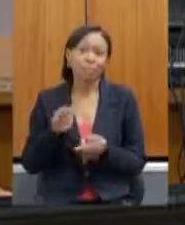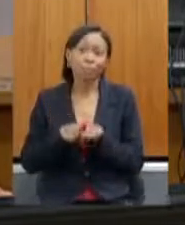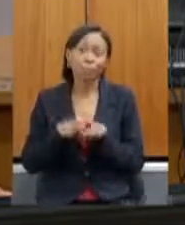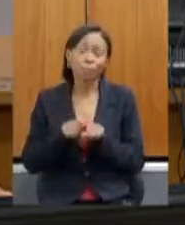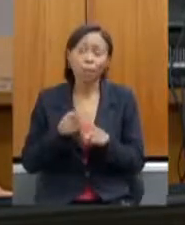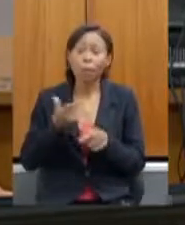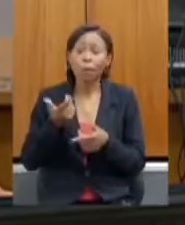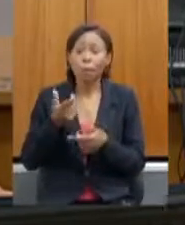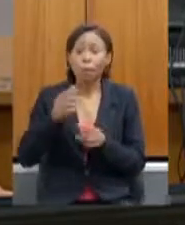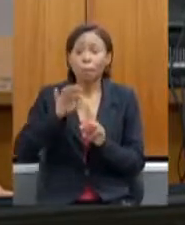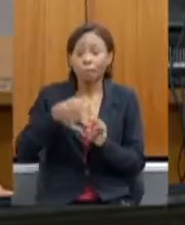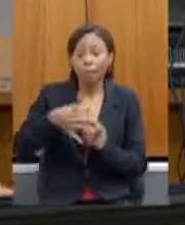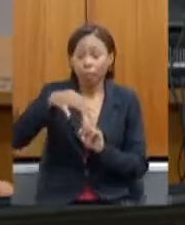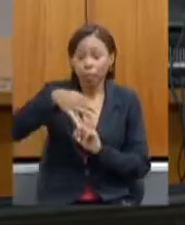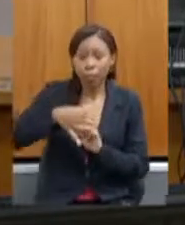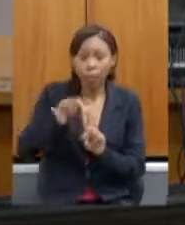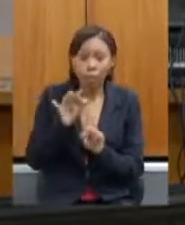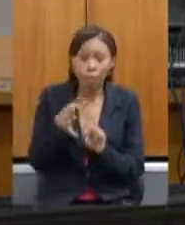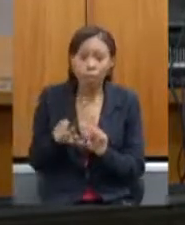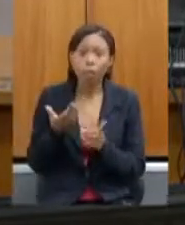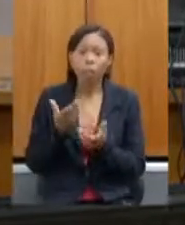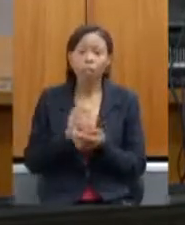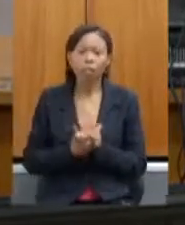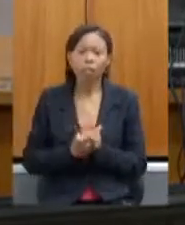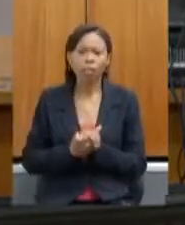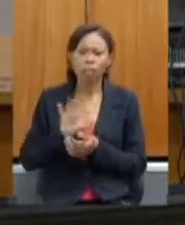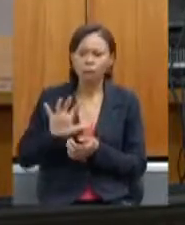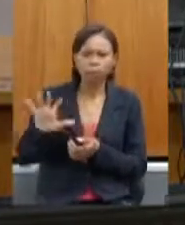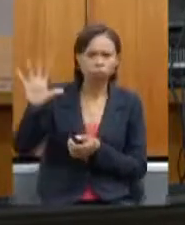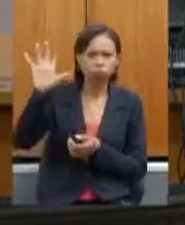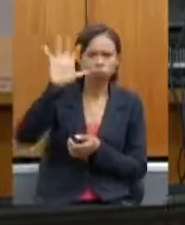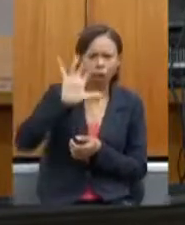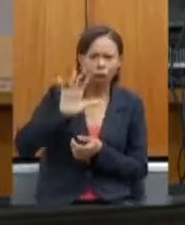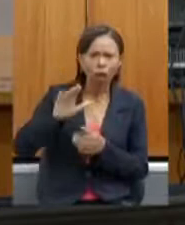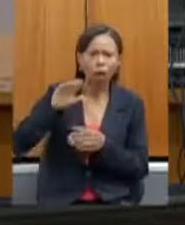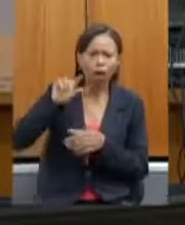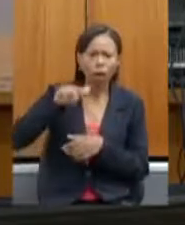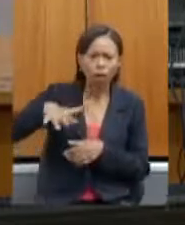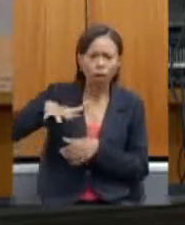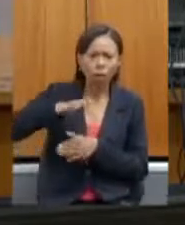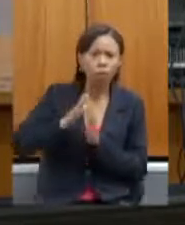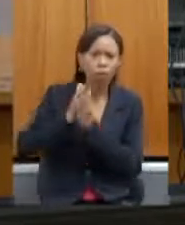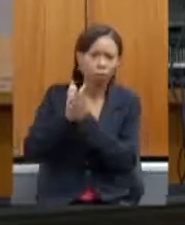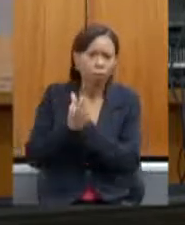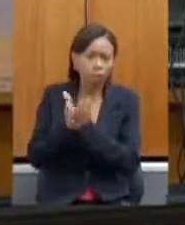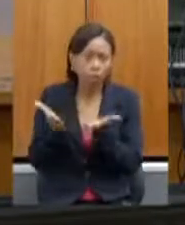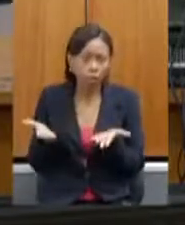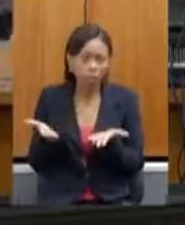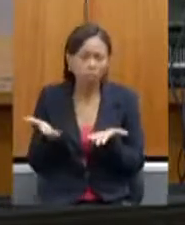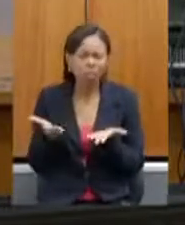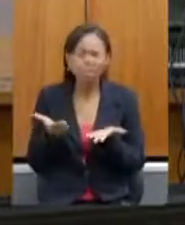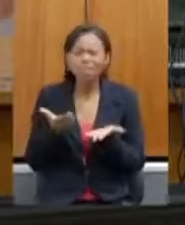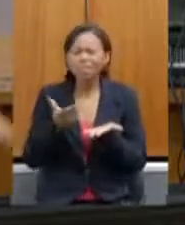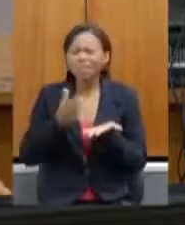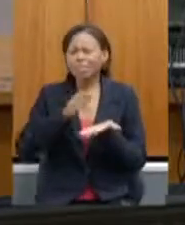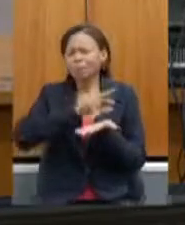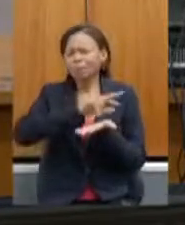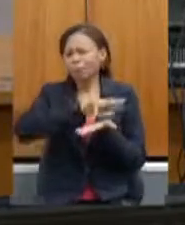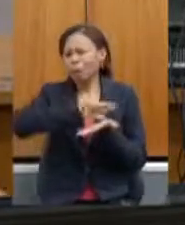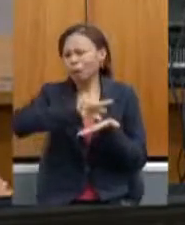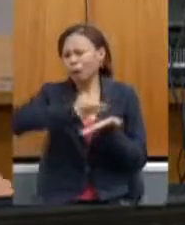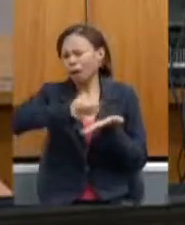na região de Itaubim, de Araçuaí, de Padre Paraíso, de Ponto dos Volantes, e tantas e tantas